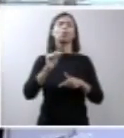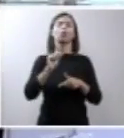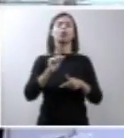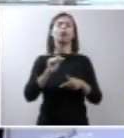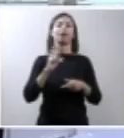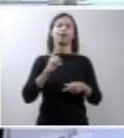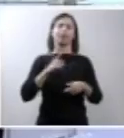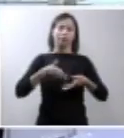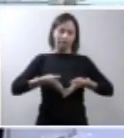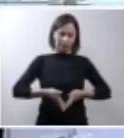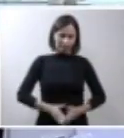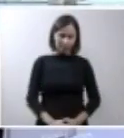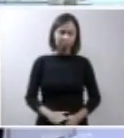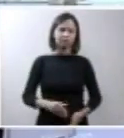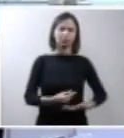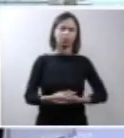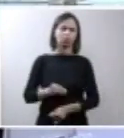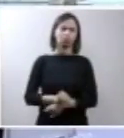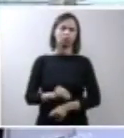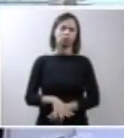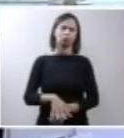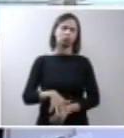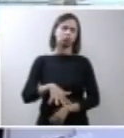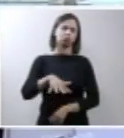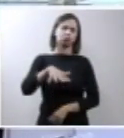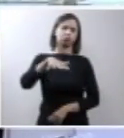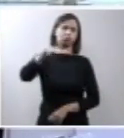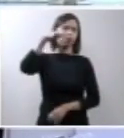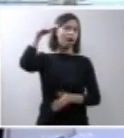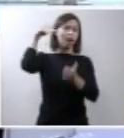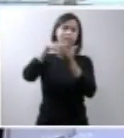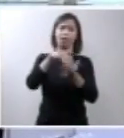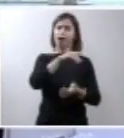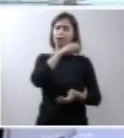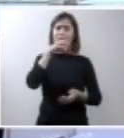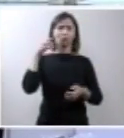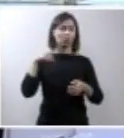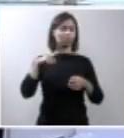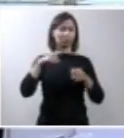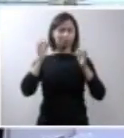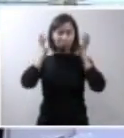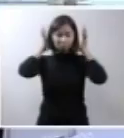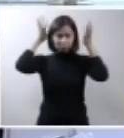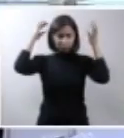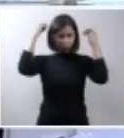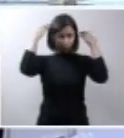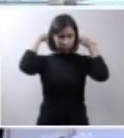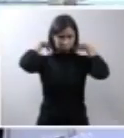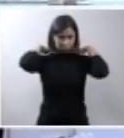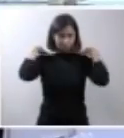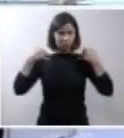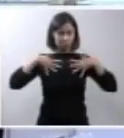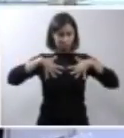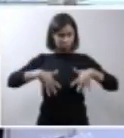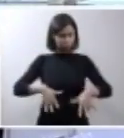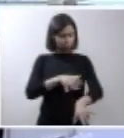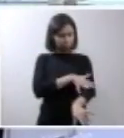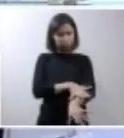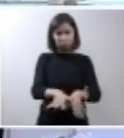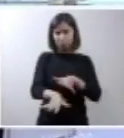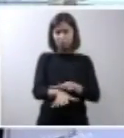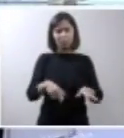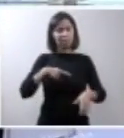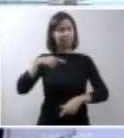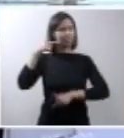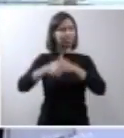desenvolvimento das células a sua diferenciação a sua especialização e em alguns momentos até